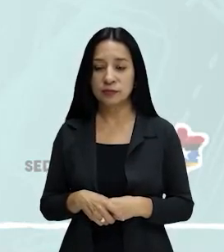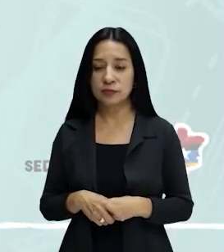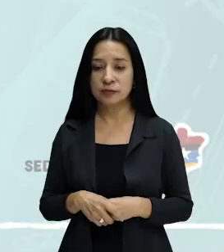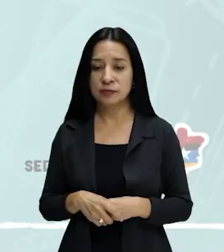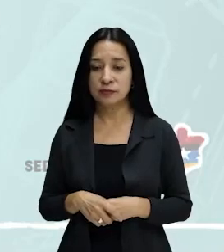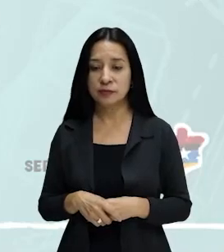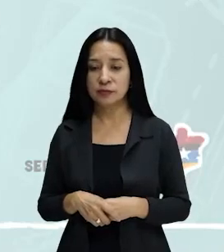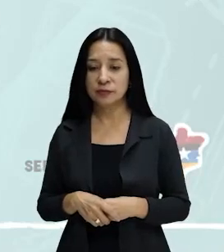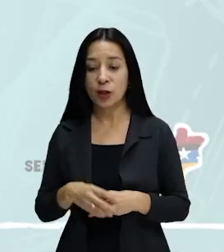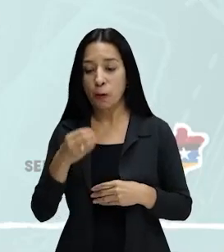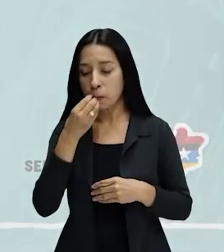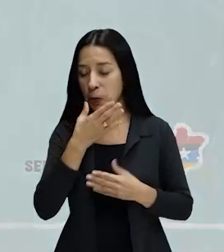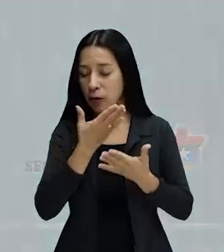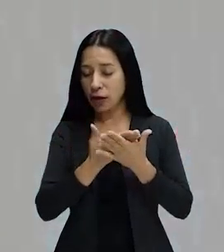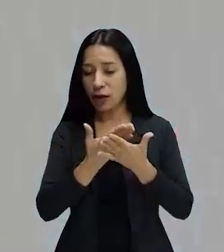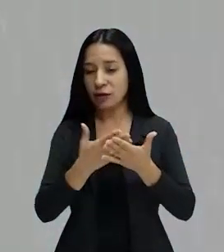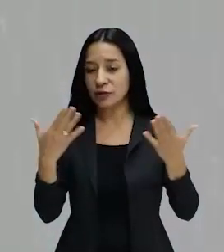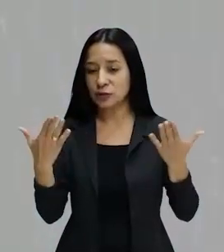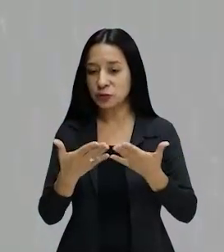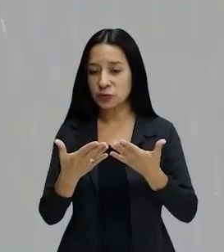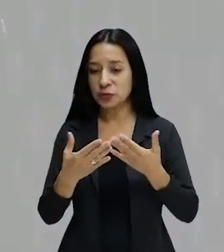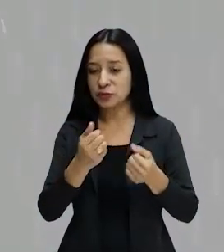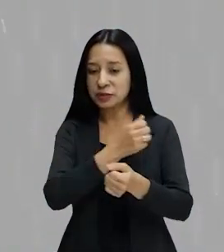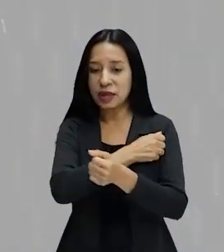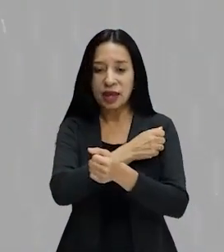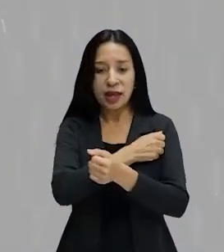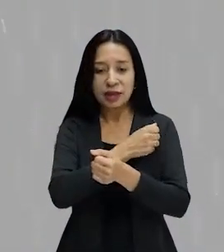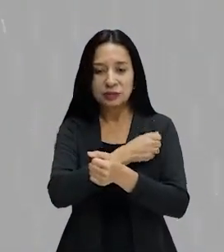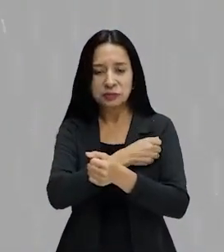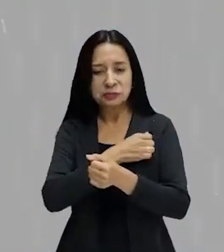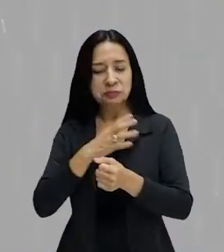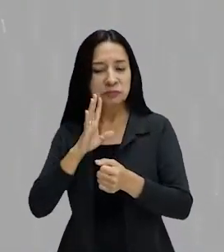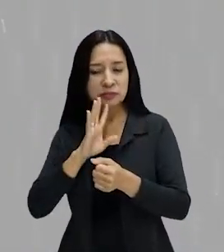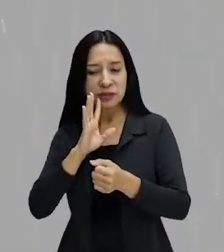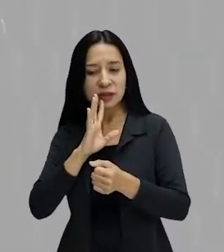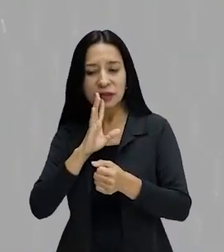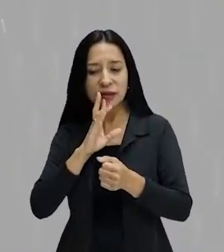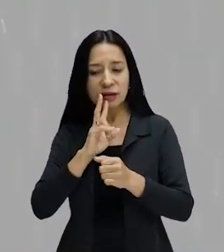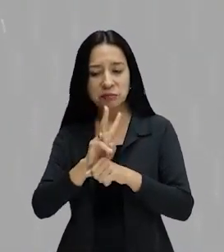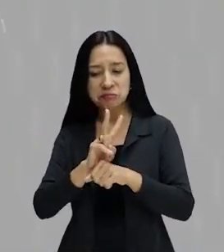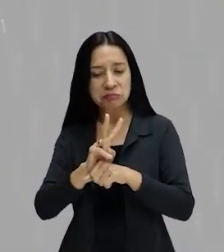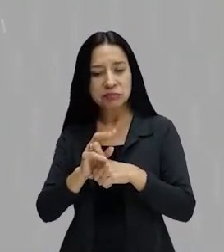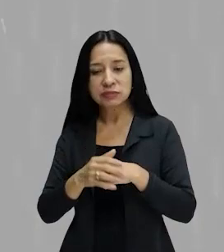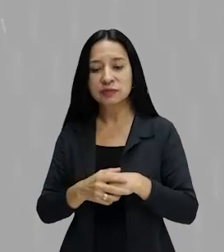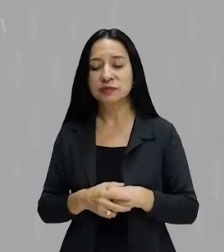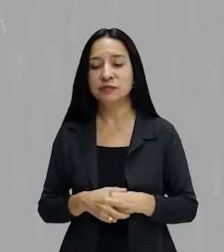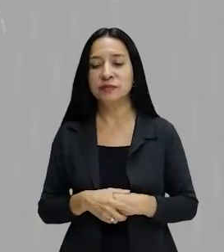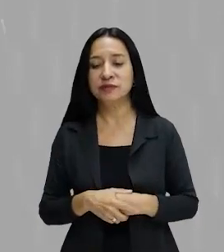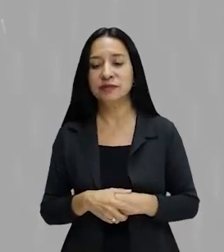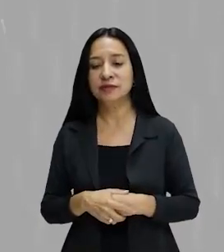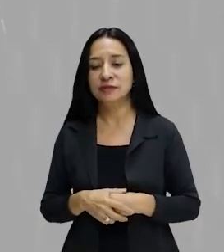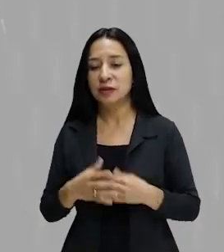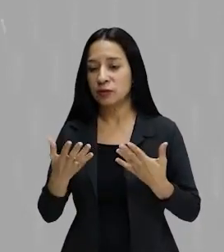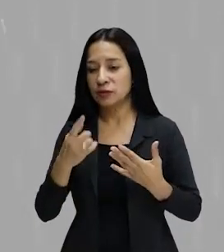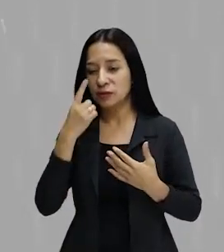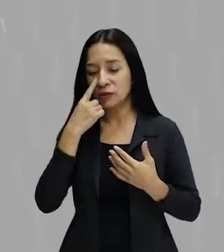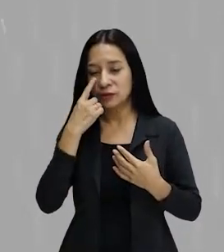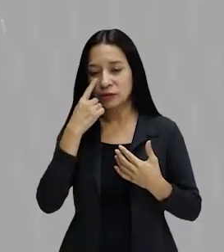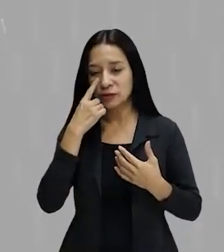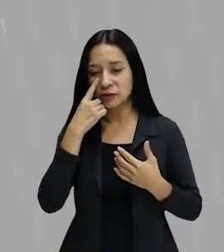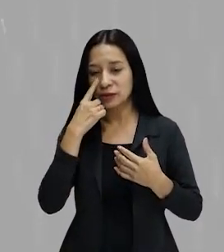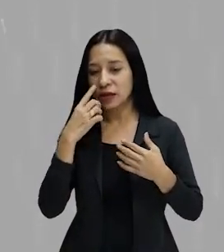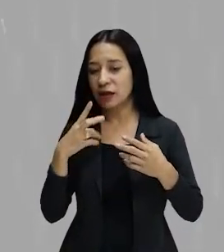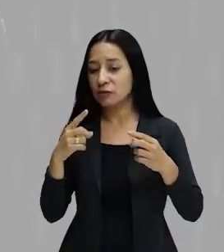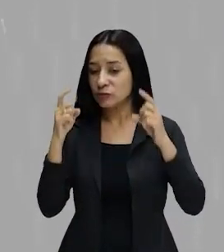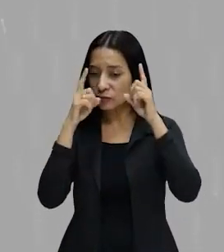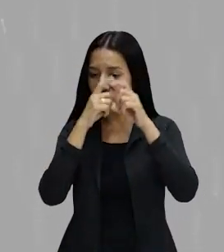Boa aula de hoje, hein? Muitos alunos aí se identificando, dizendo, é mesmo, Cacau, não devia existir, mas não pensa assim. Isso aqui é só para a gente analisar a complexidade e